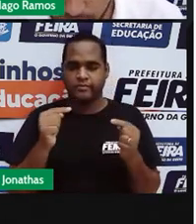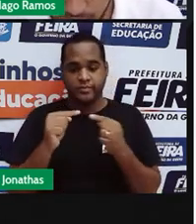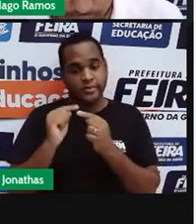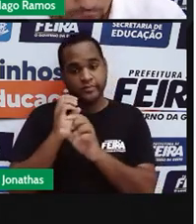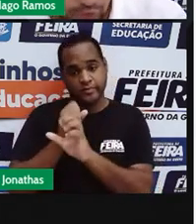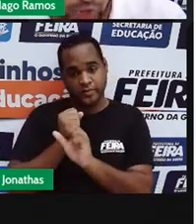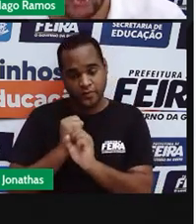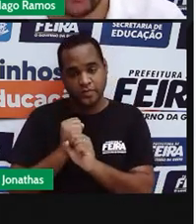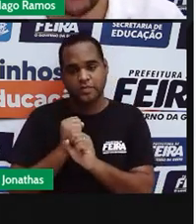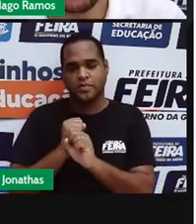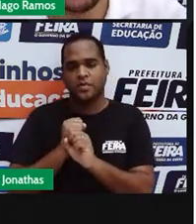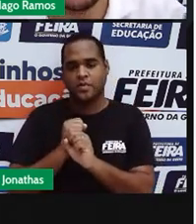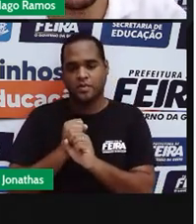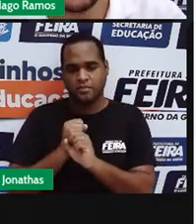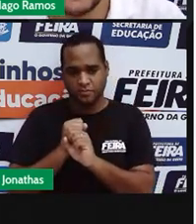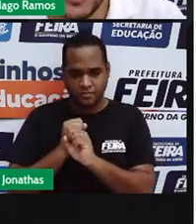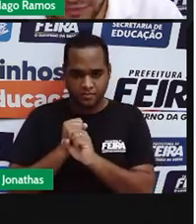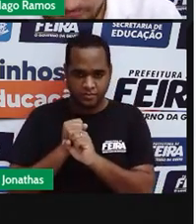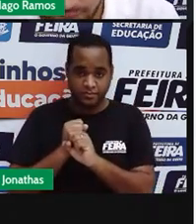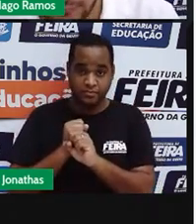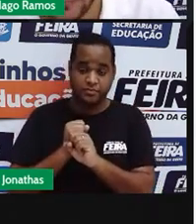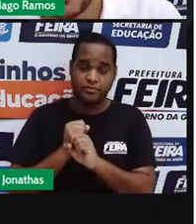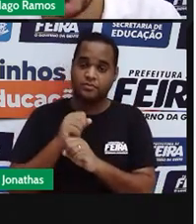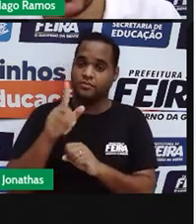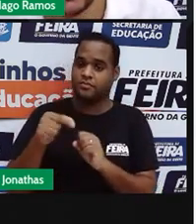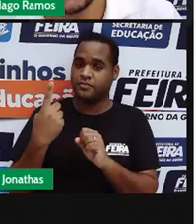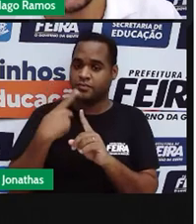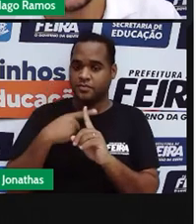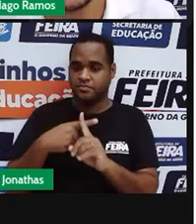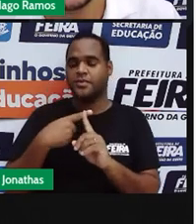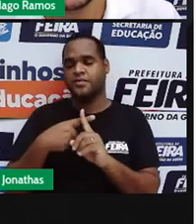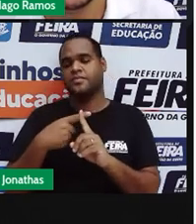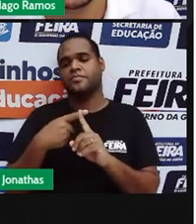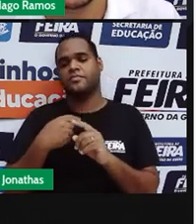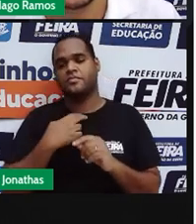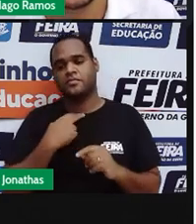somado com um positivo. Ó.